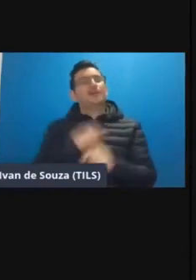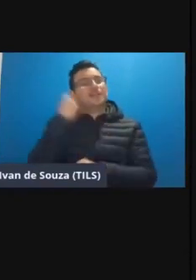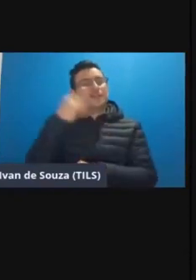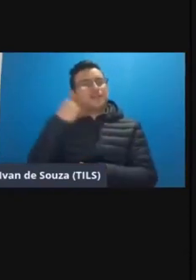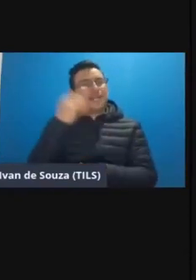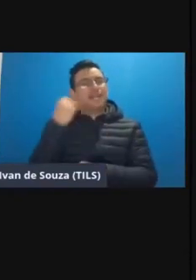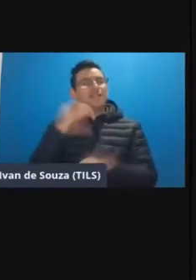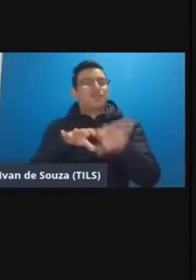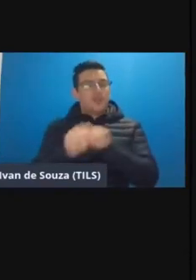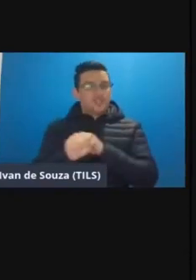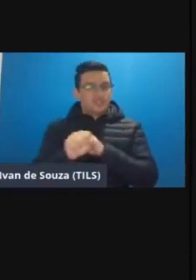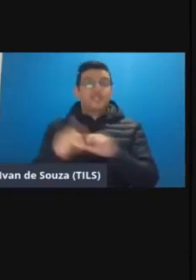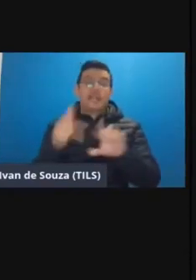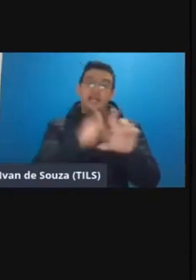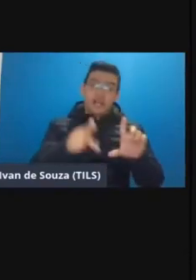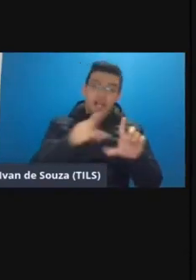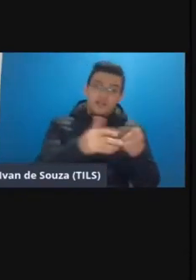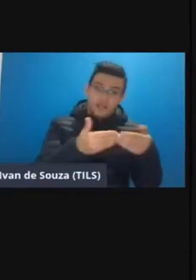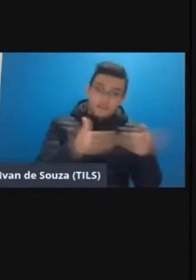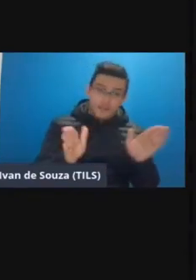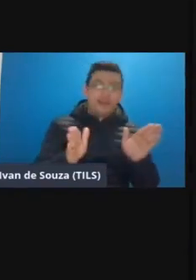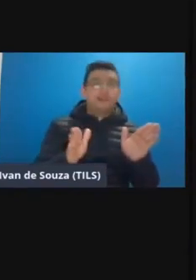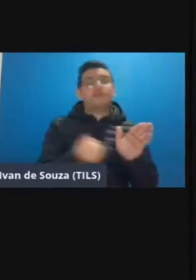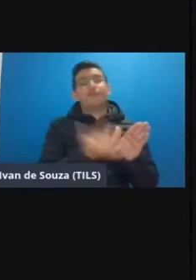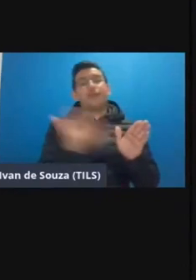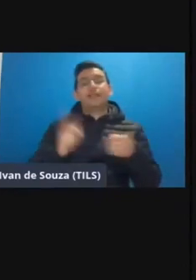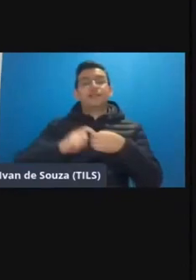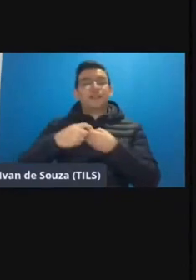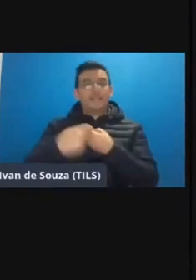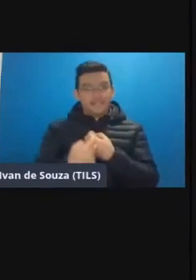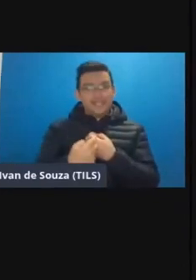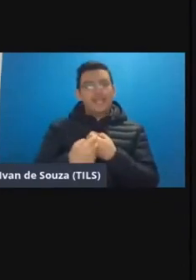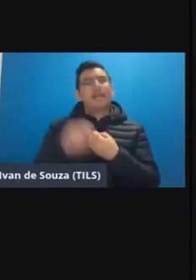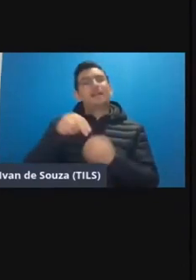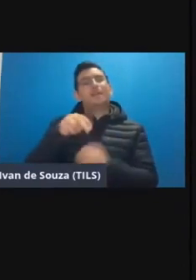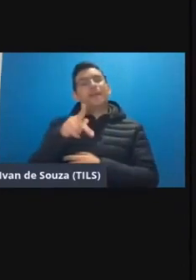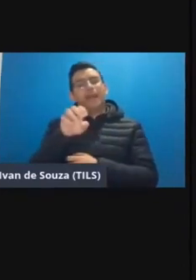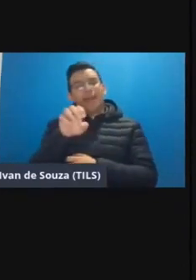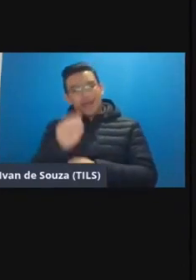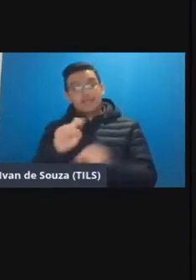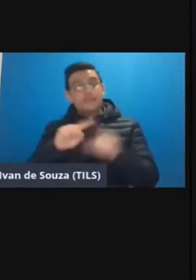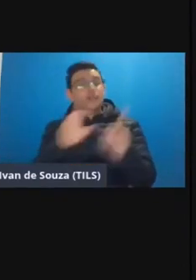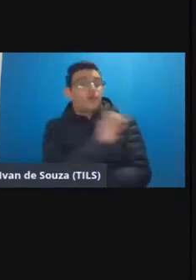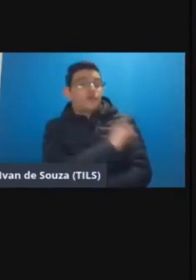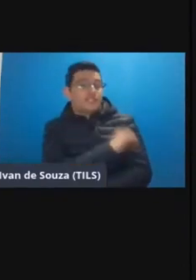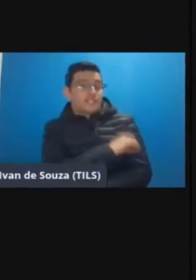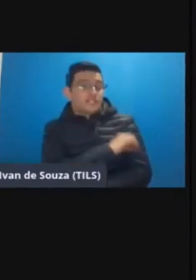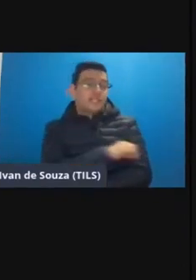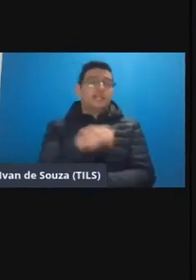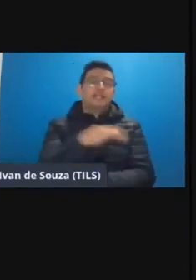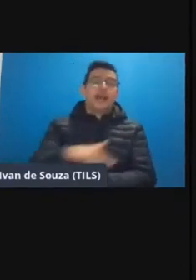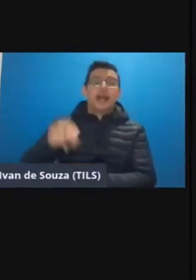formativas não só as lives que são abertas né muitas em parceria com os MTS mas essas oficinas setoriais